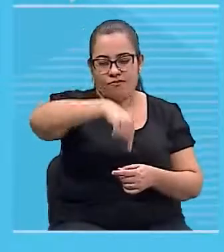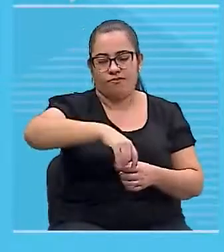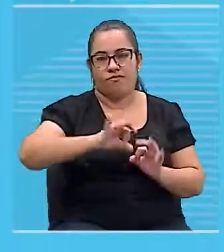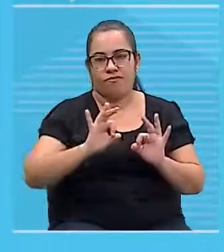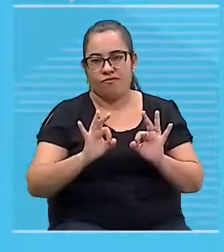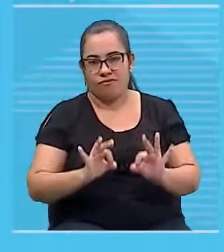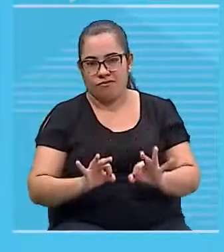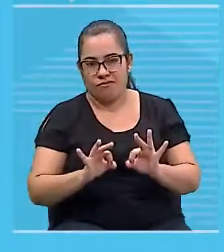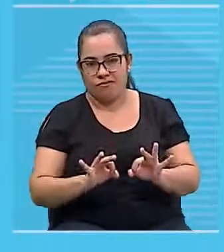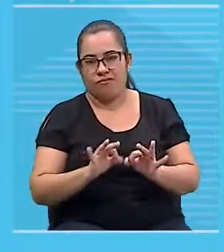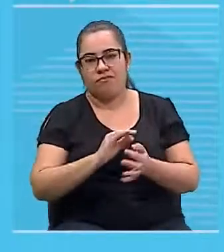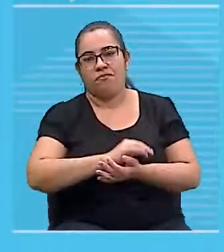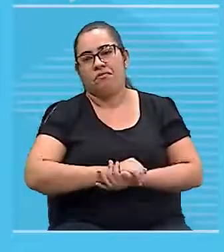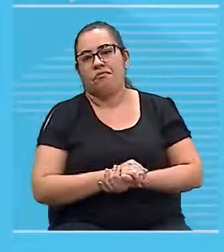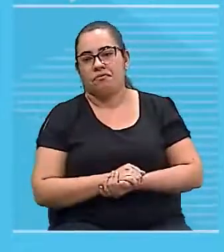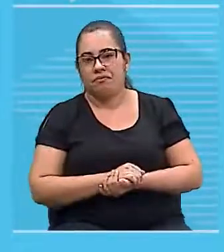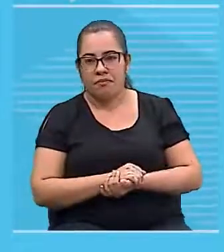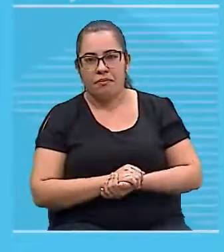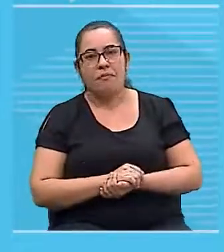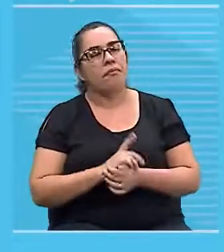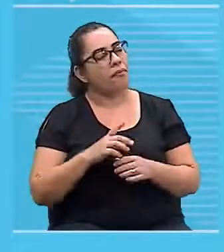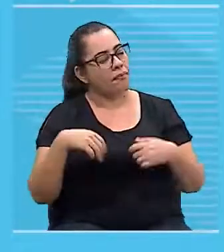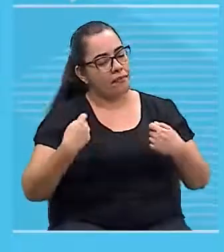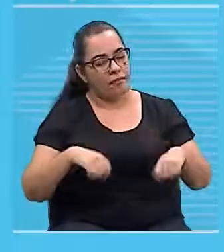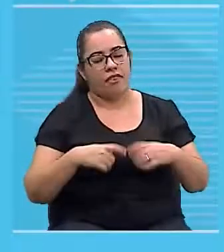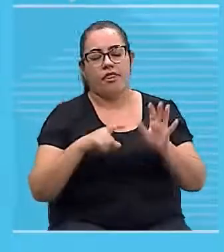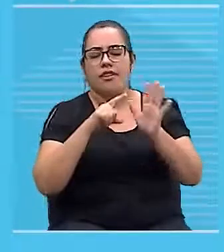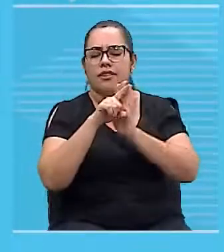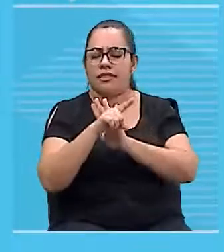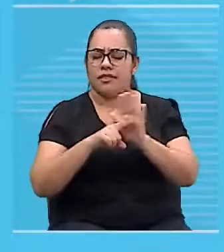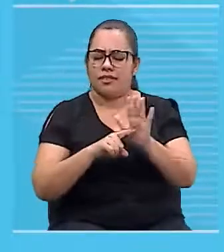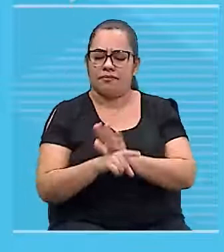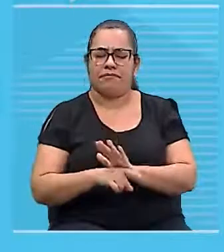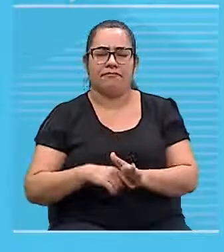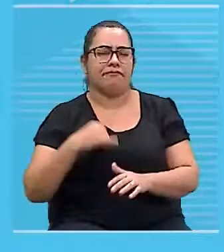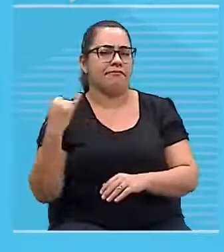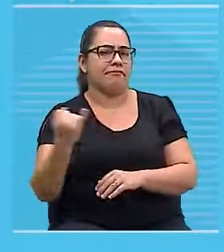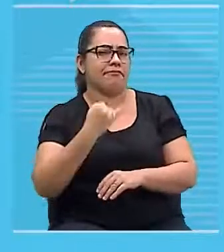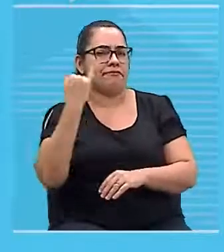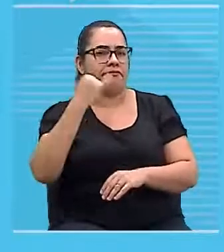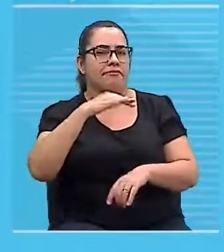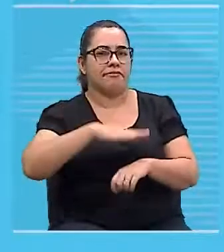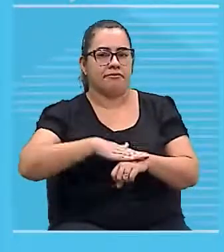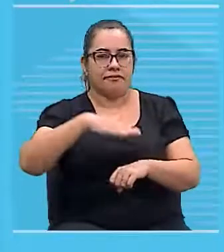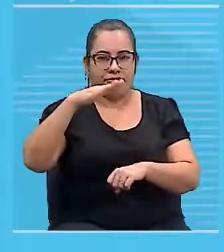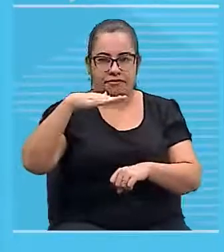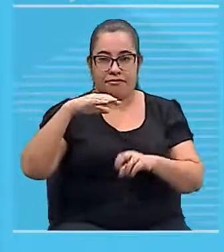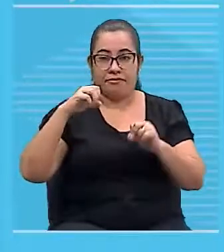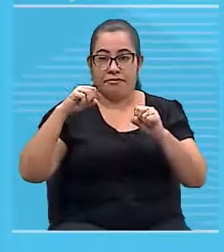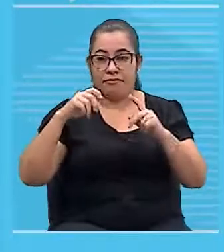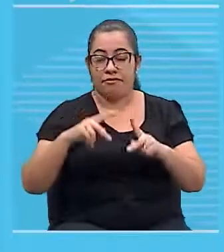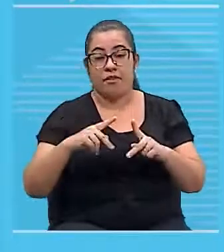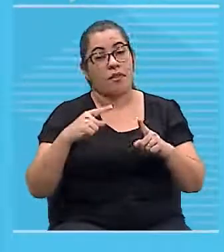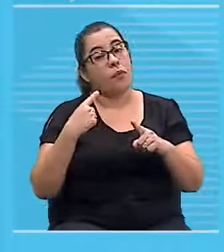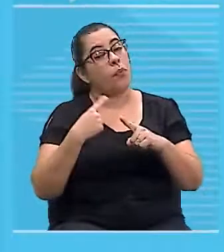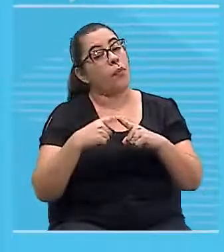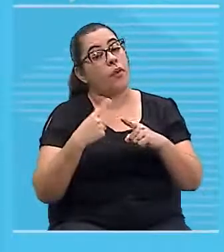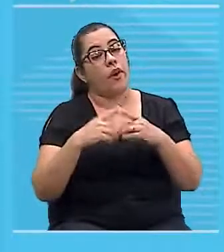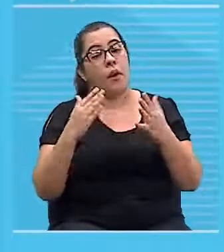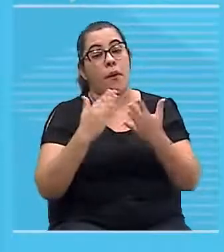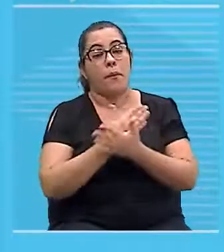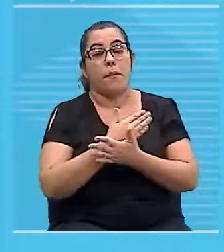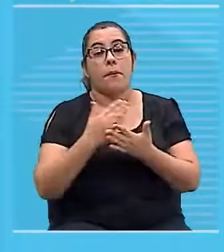Certo? Essa análise é muito importante porque algumas questões